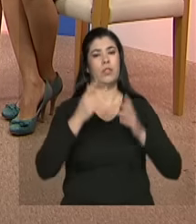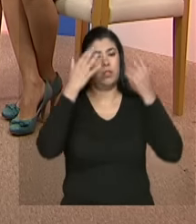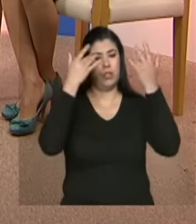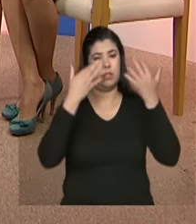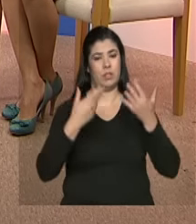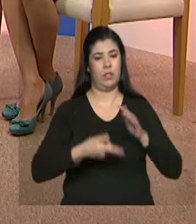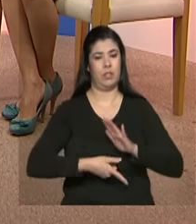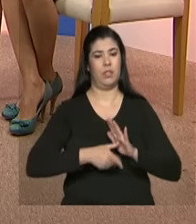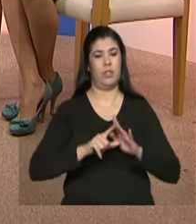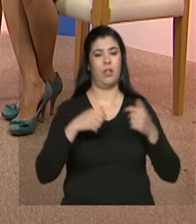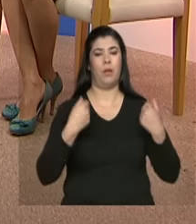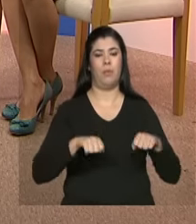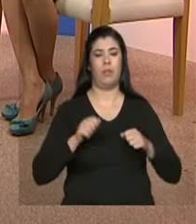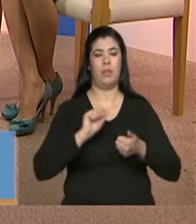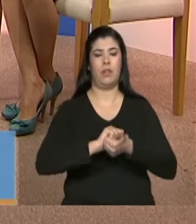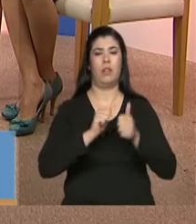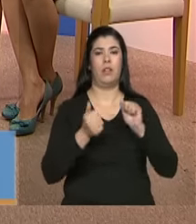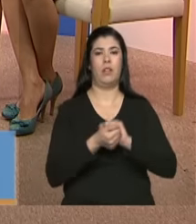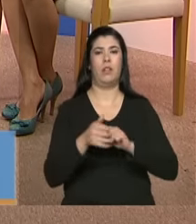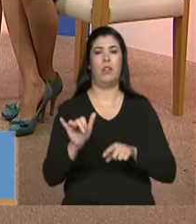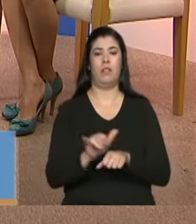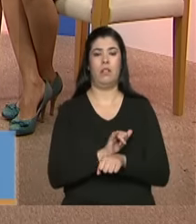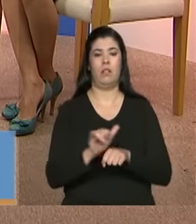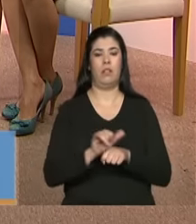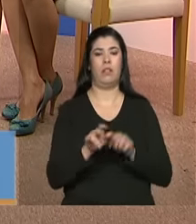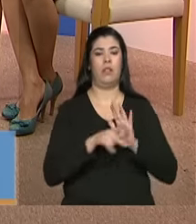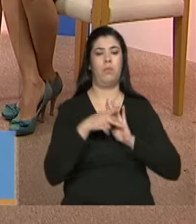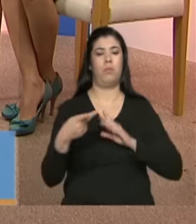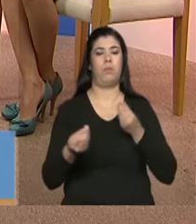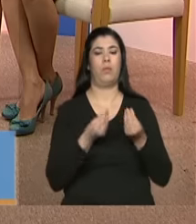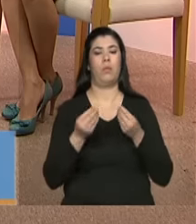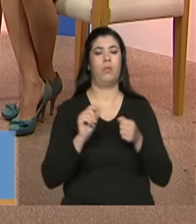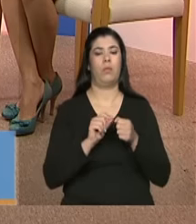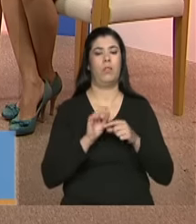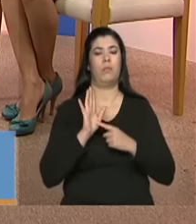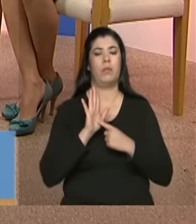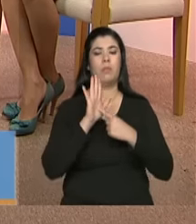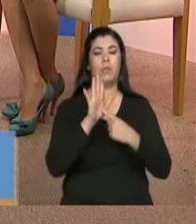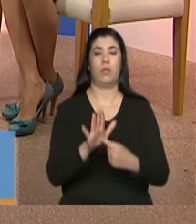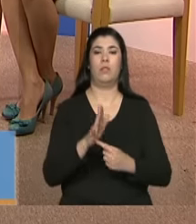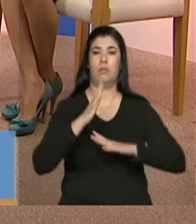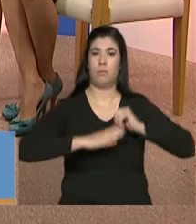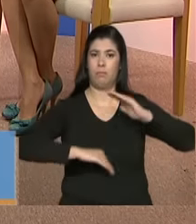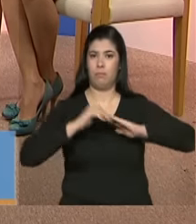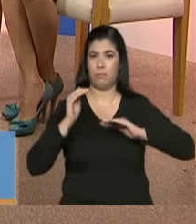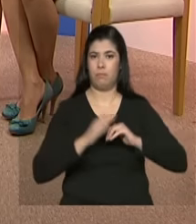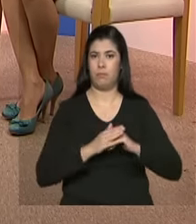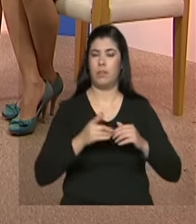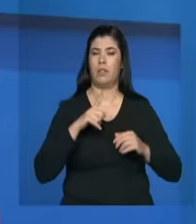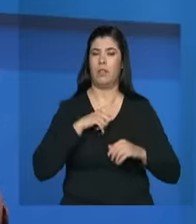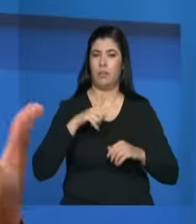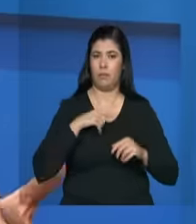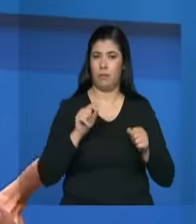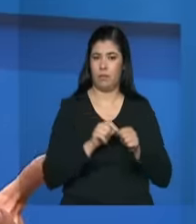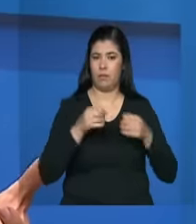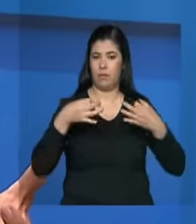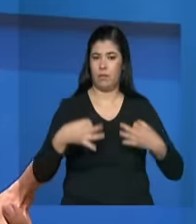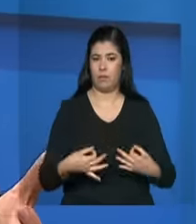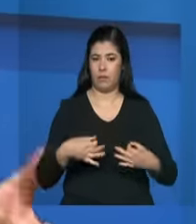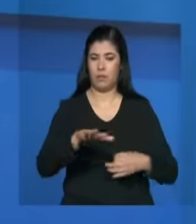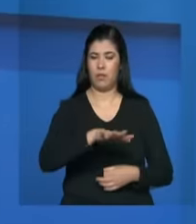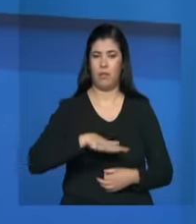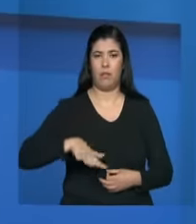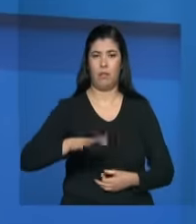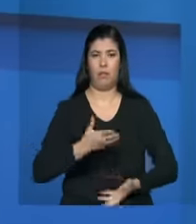tem que montar estratégias para levar para mostrar as ações afirmativas que nós estamos executando no âmbito dos nossos